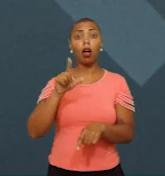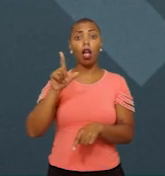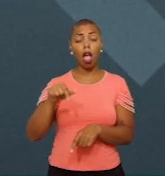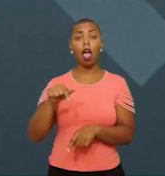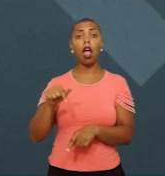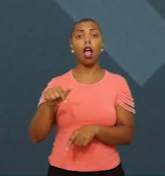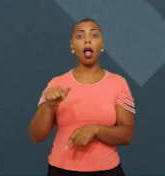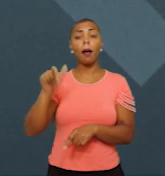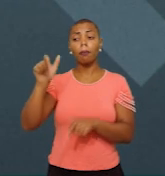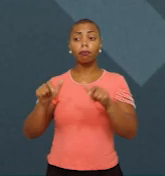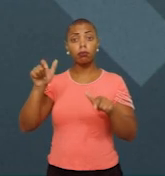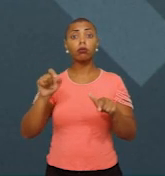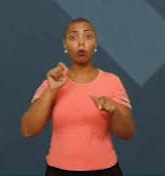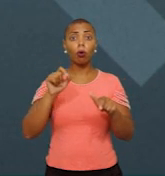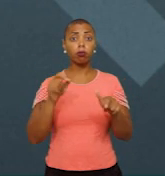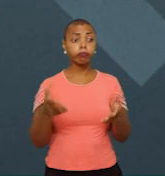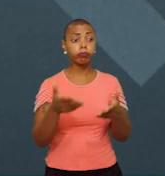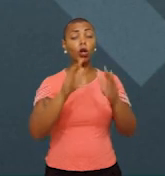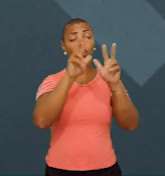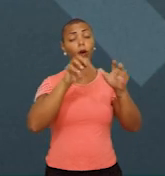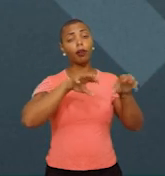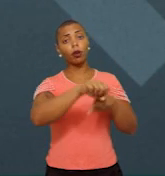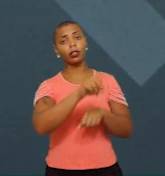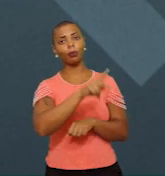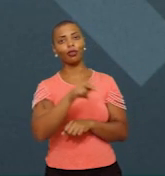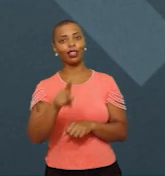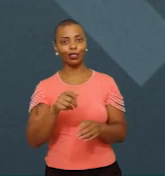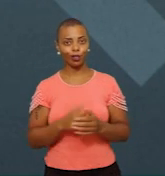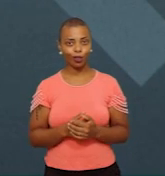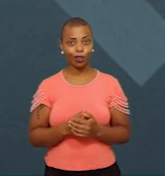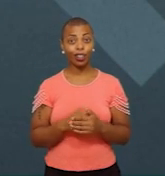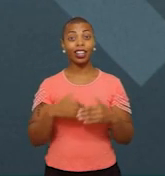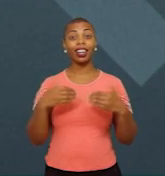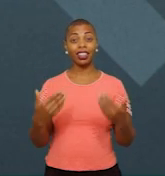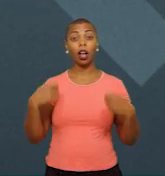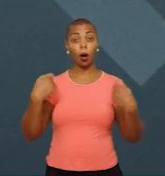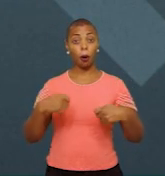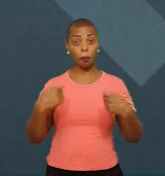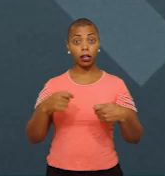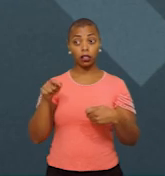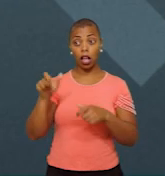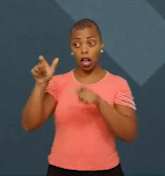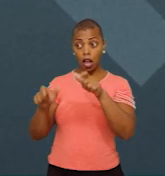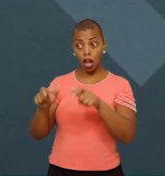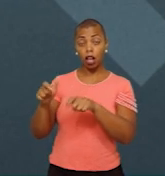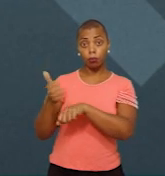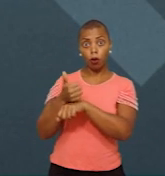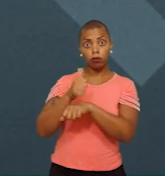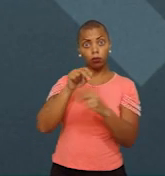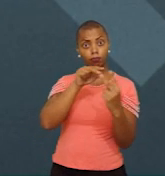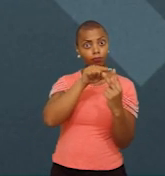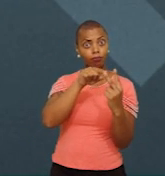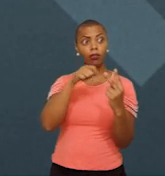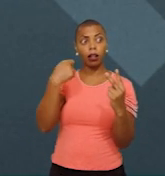que incidem sobre a formação do professor. Então, eu tenho que encarar esses profissionais como profissionais que podem